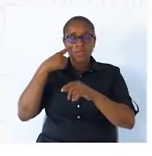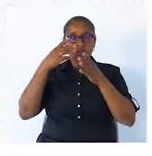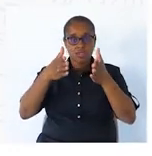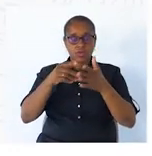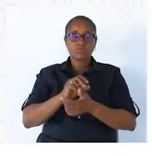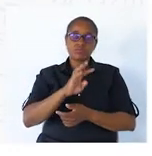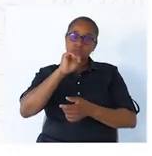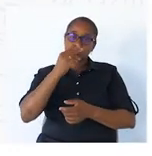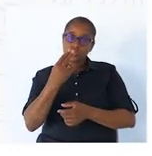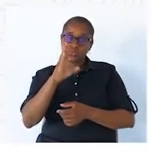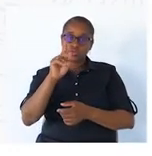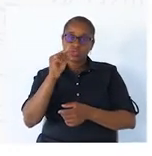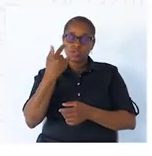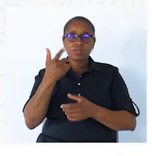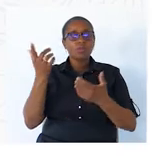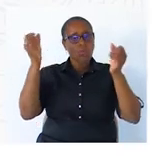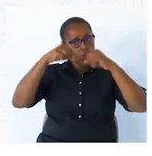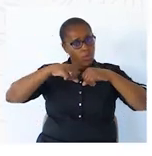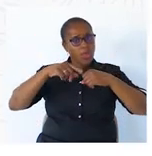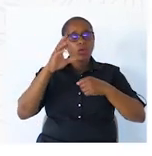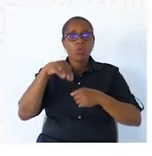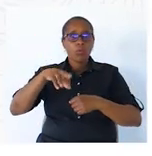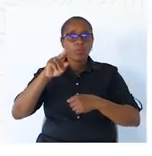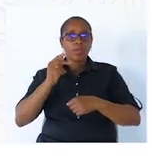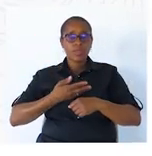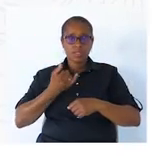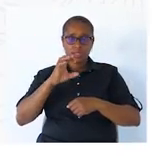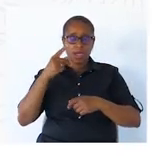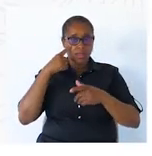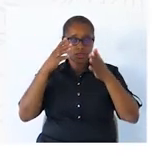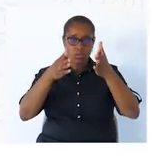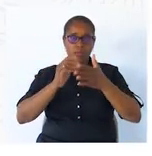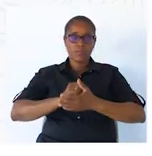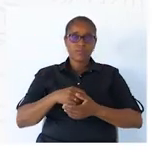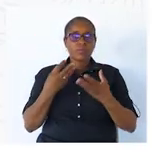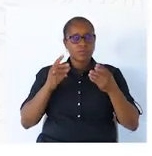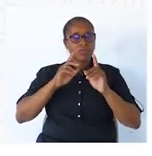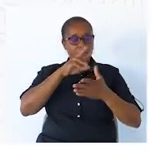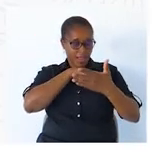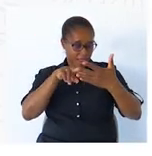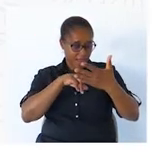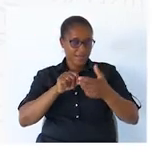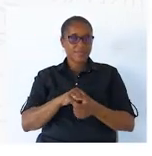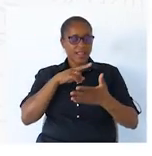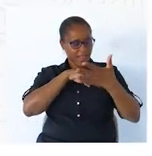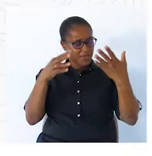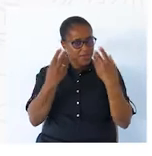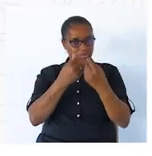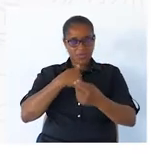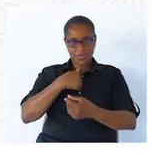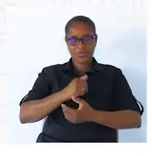O sujeito tem que concordar com o predicado. Muita atenção. Então, vamos ler? Leiam comigo.